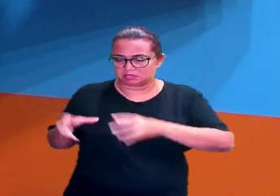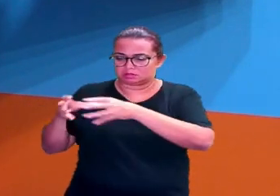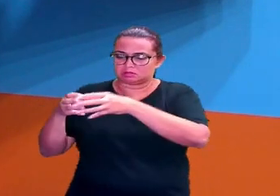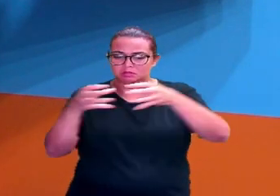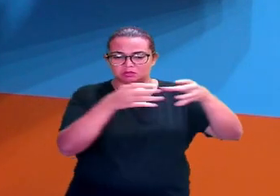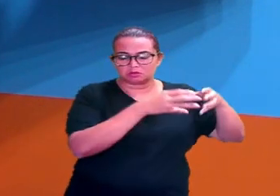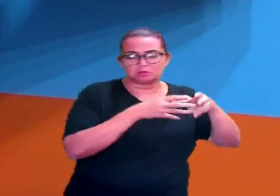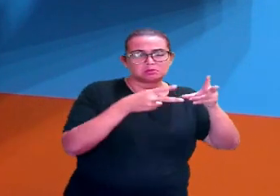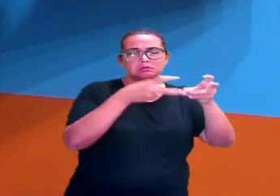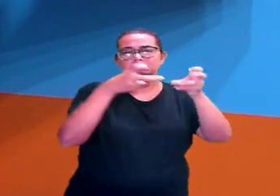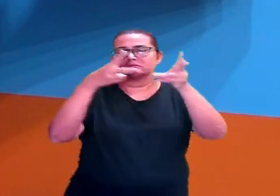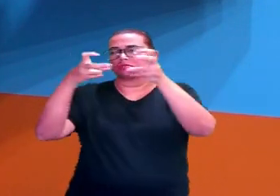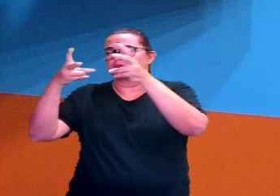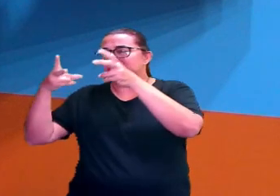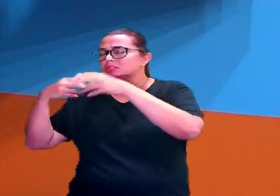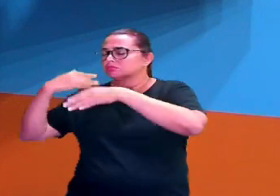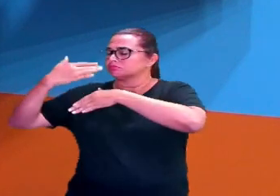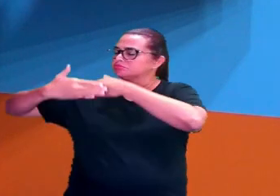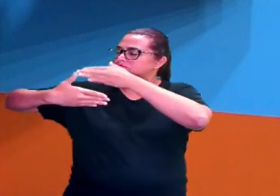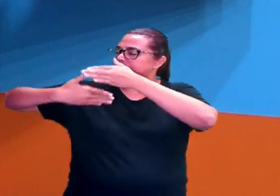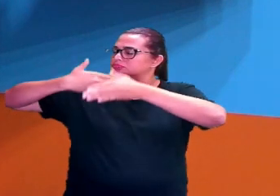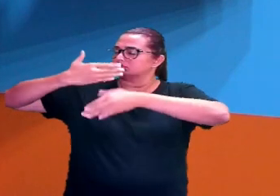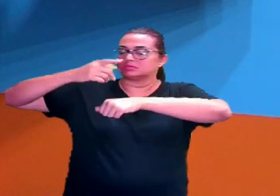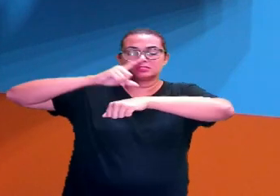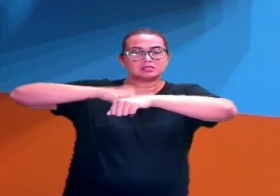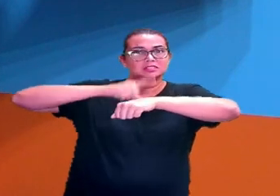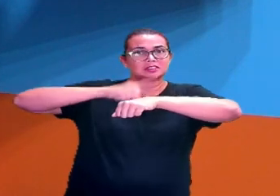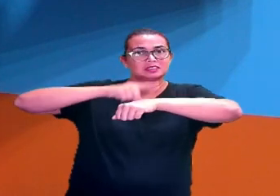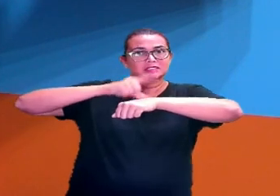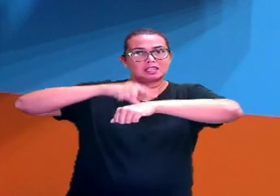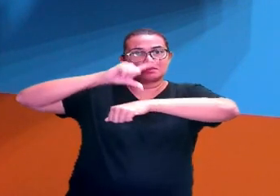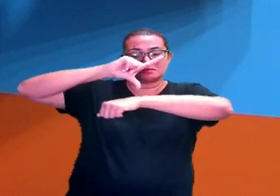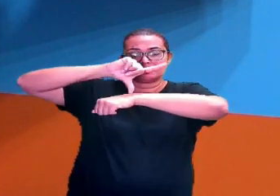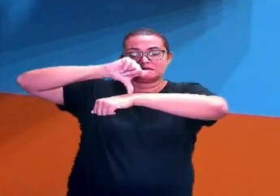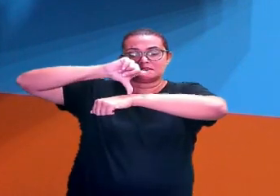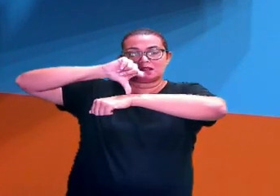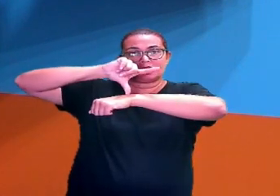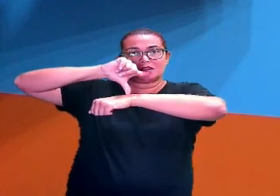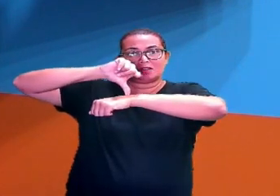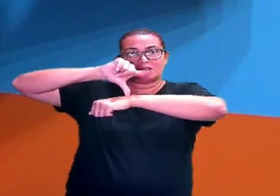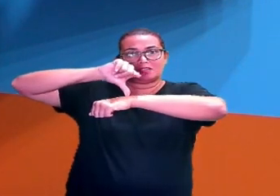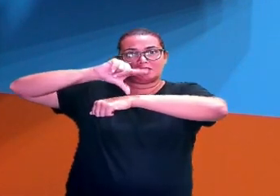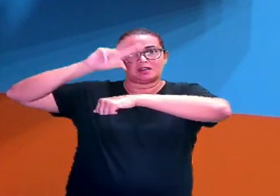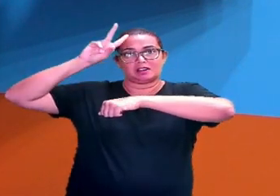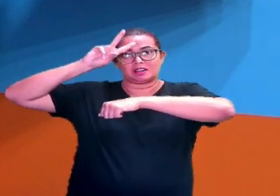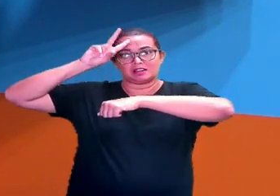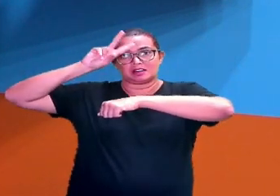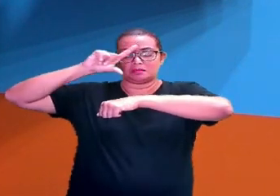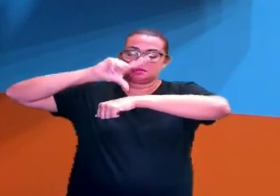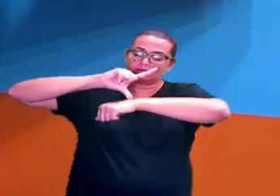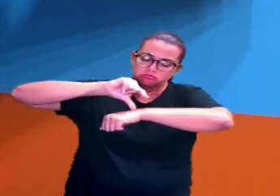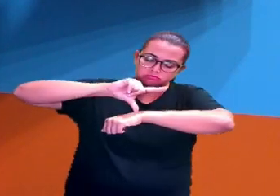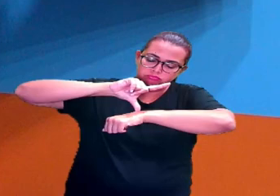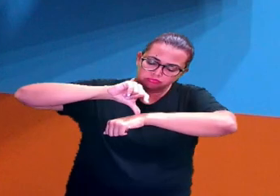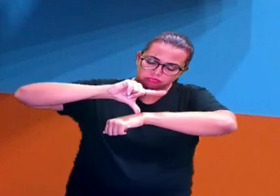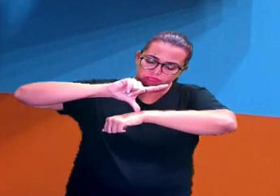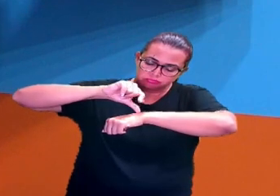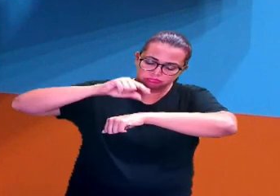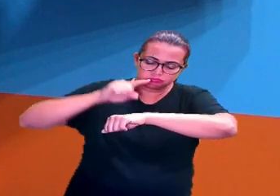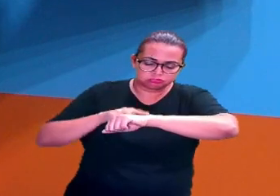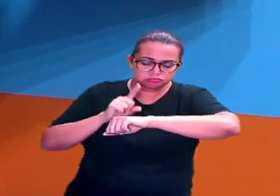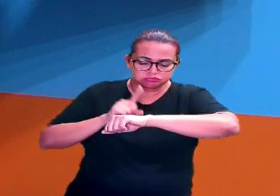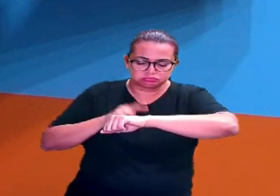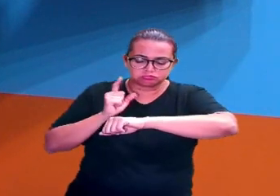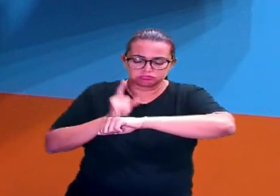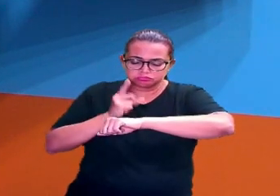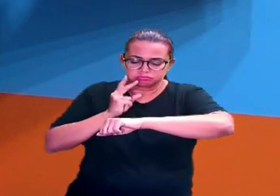perceberem o tempo. O tempo cronológico, não sei se vocês lembram, que é aquele que conta no relógio, que é o tempo